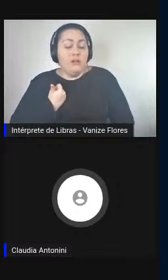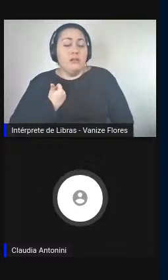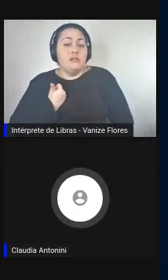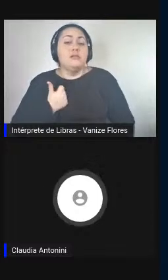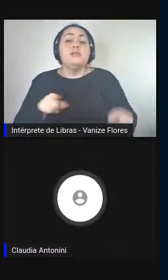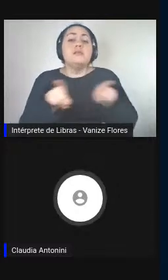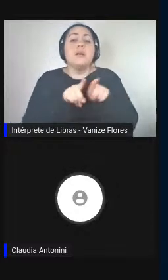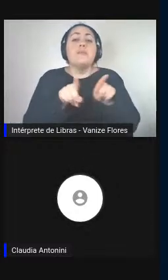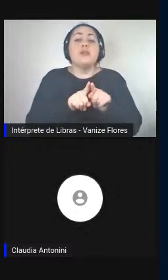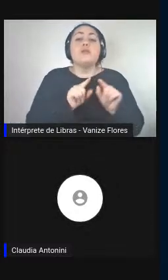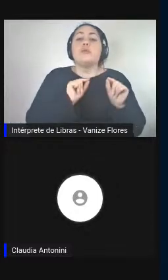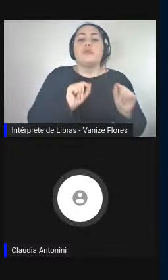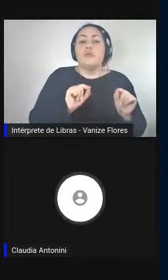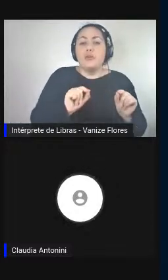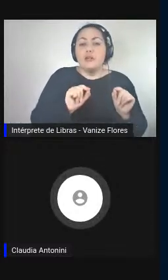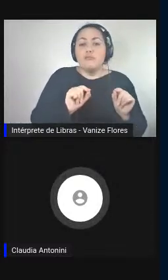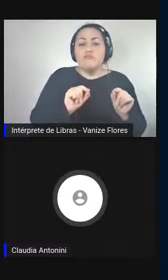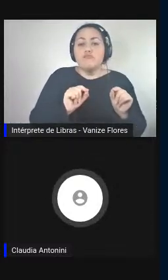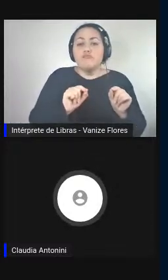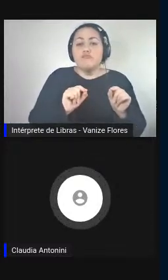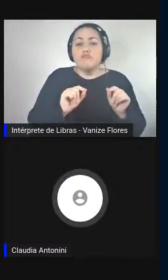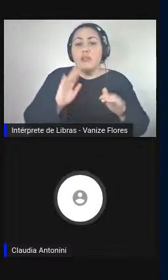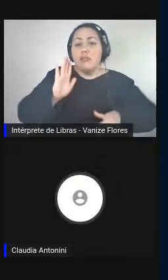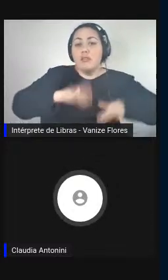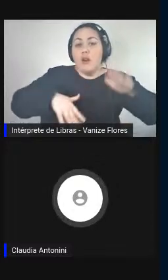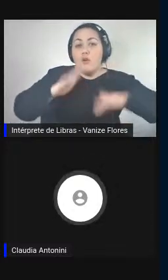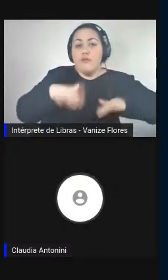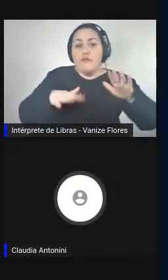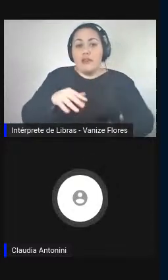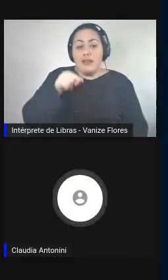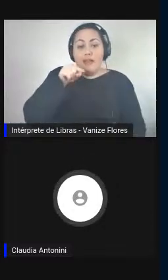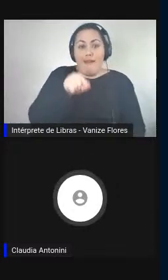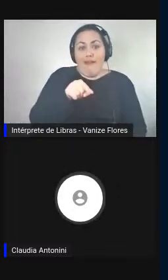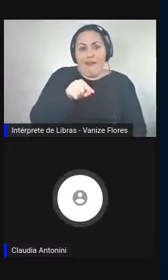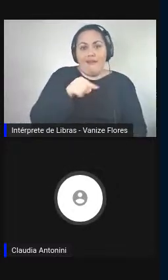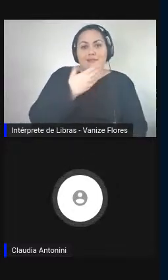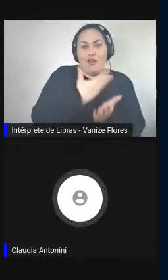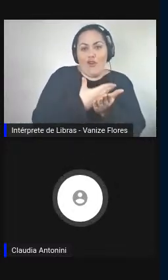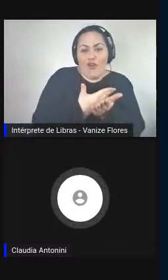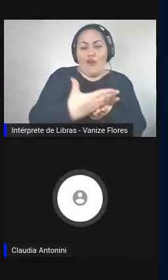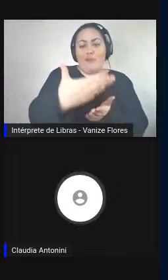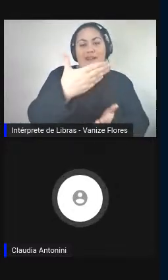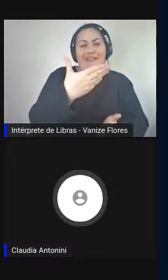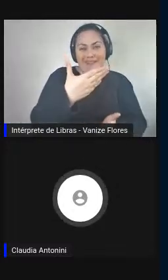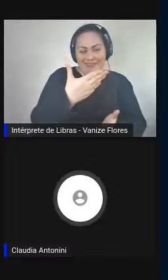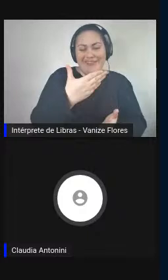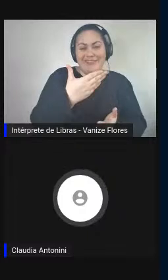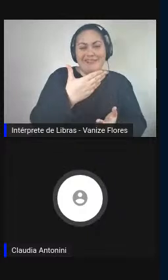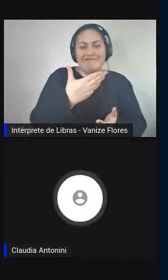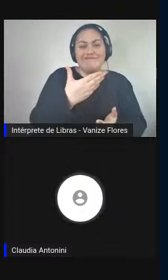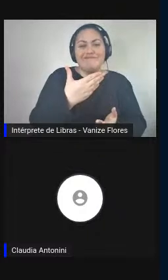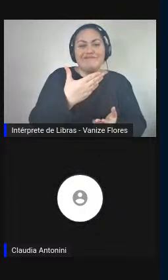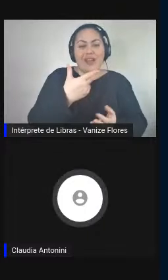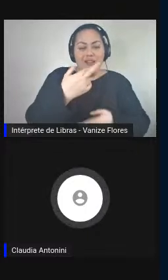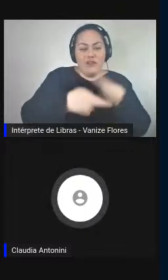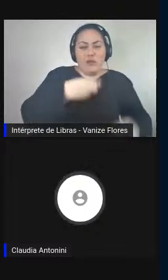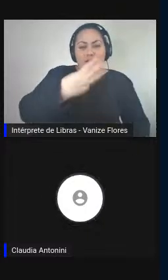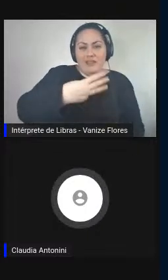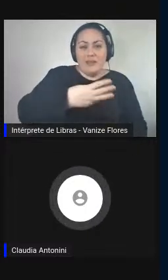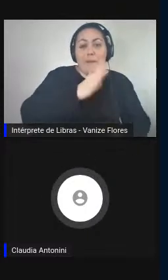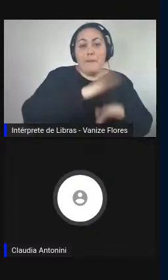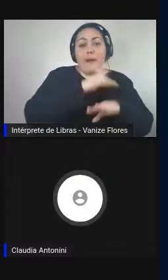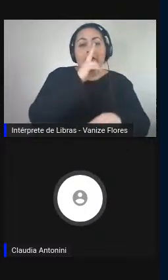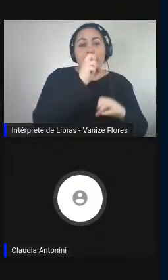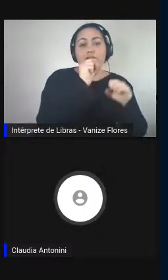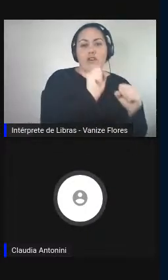provavelmente, a força com a qual entra é mais forte em relação às